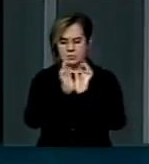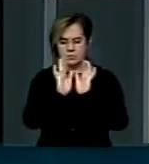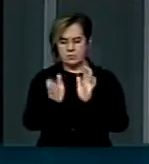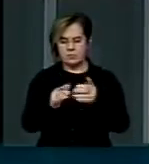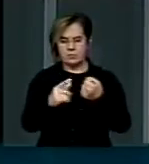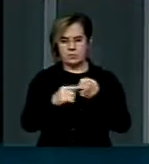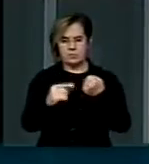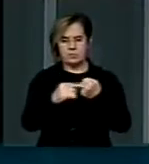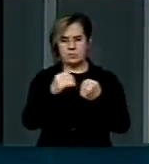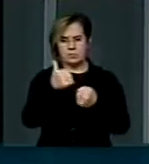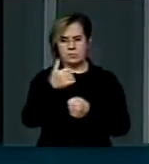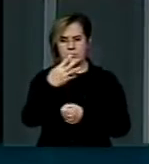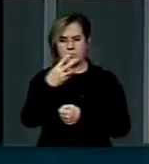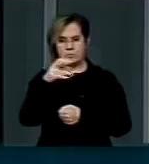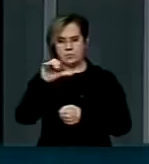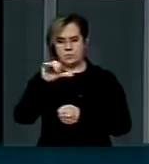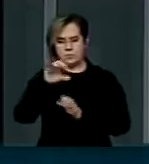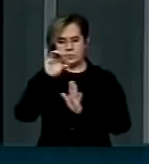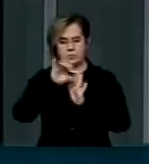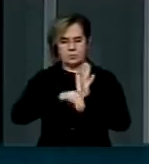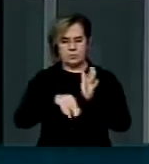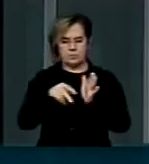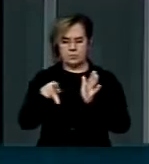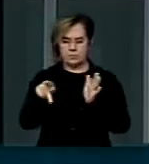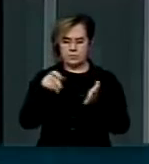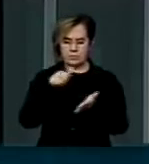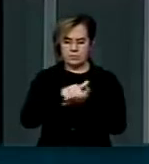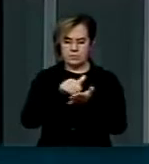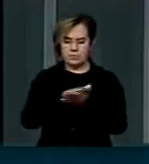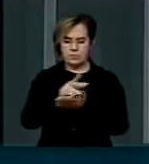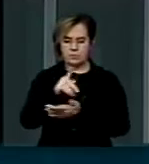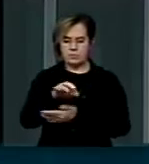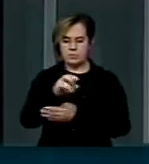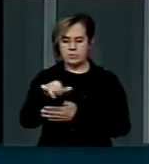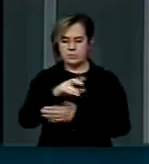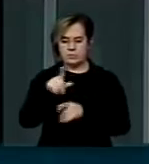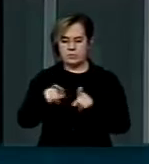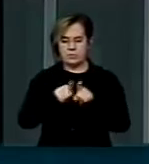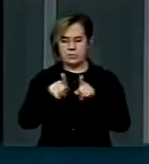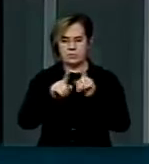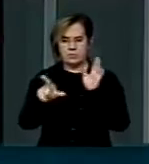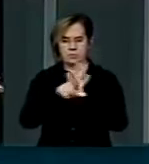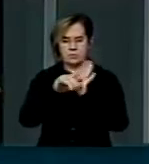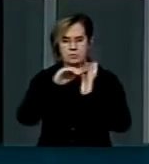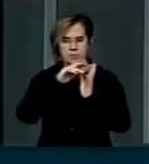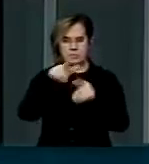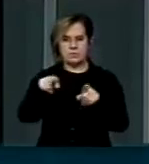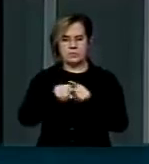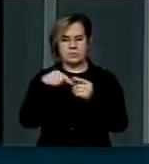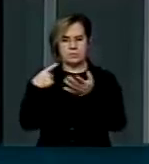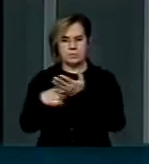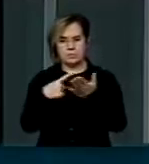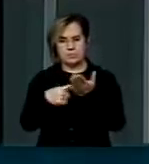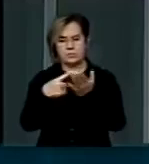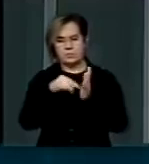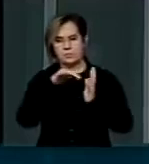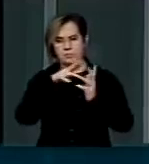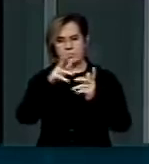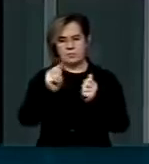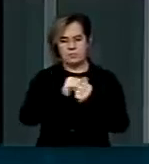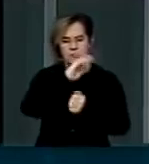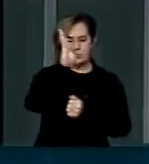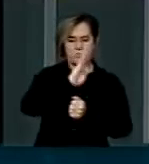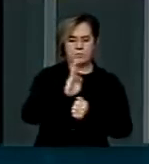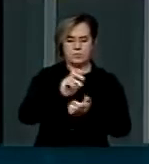149 do Código Penal, está na legislação internacional, nos tratados internacionais que o Brasil é